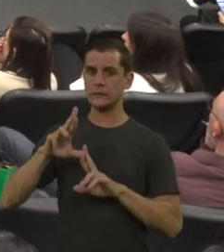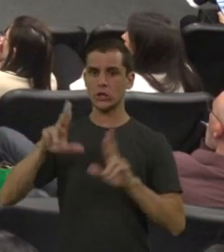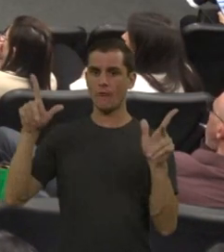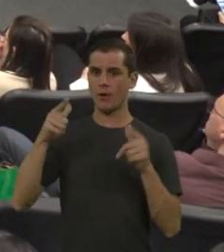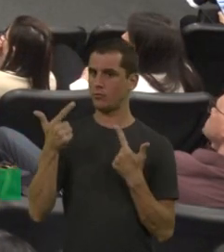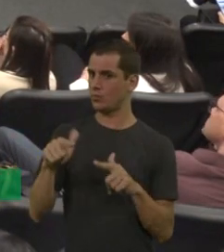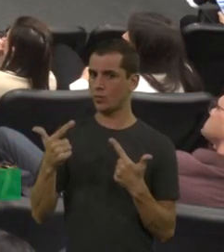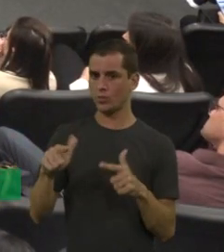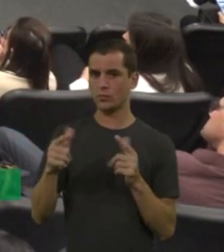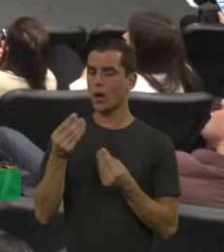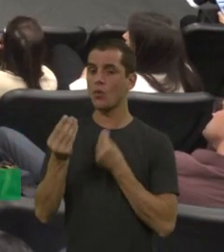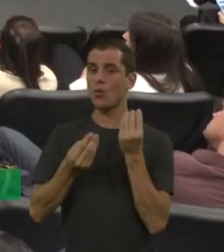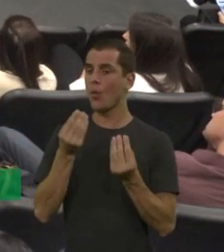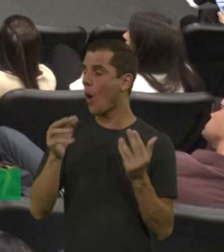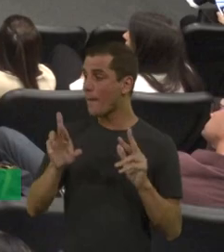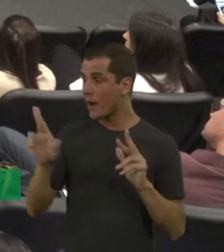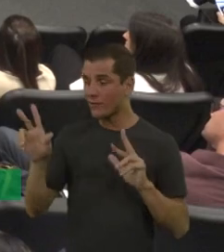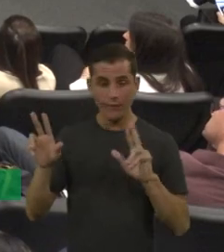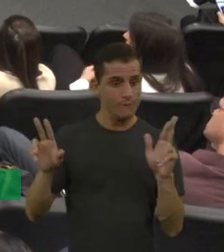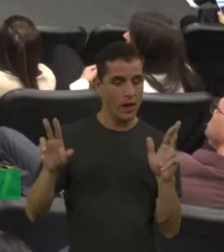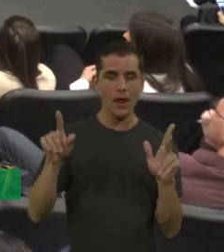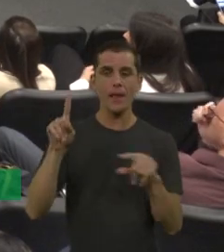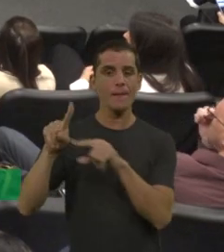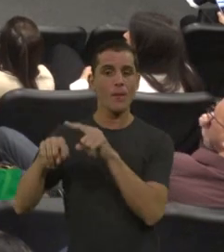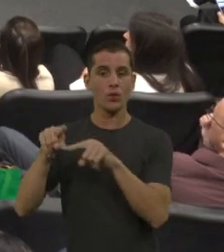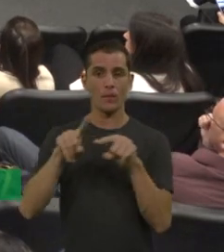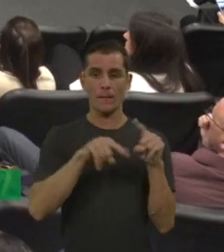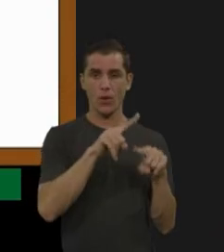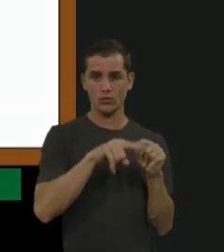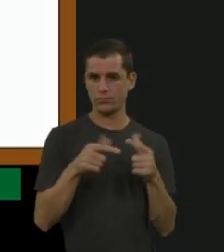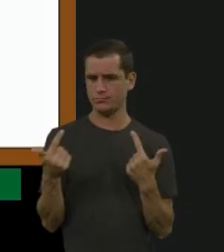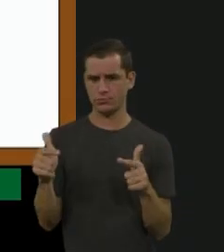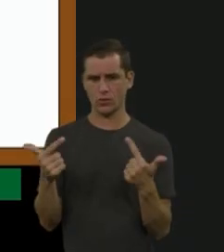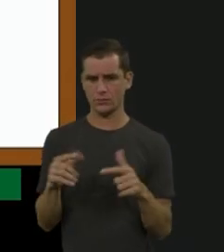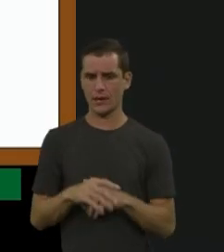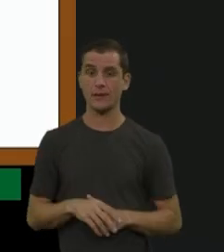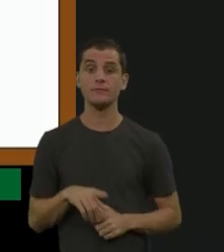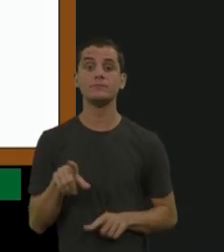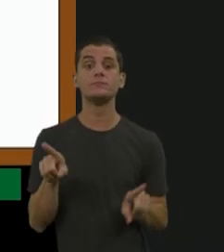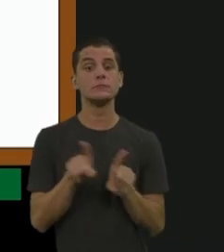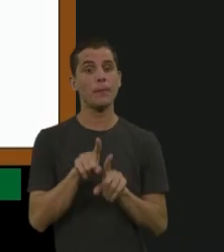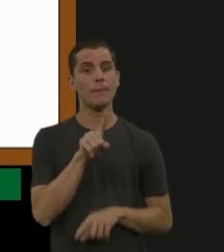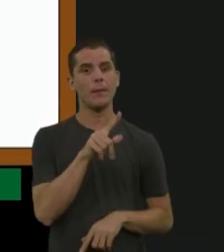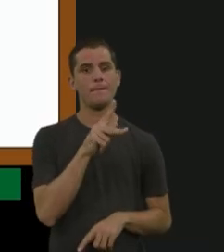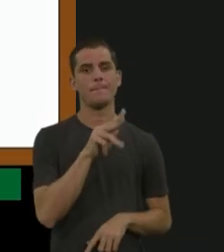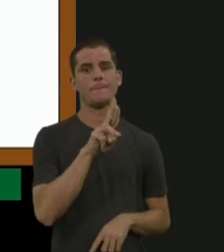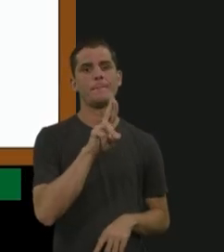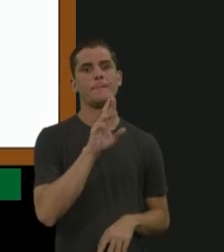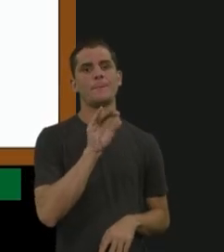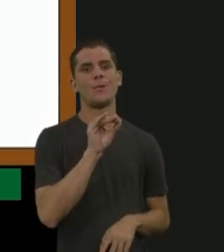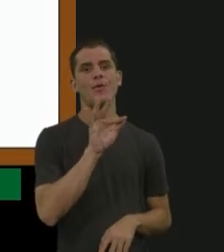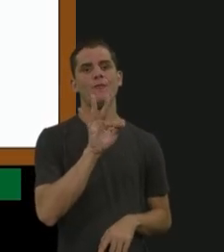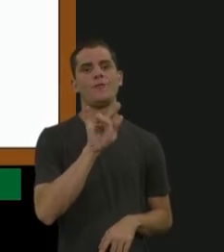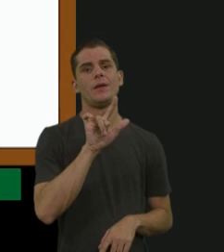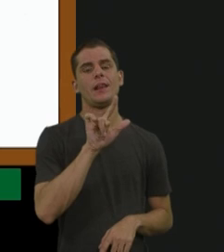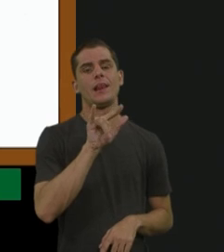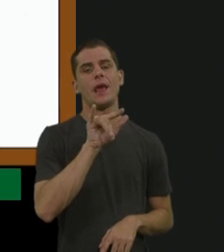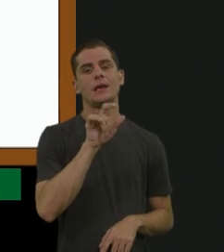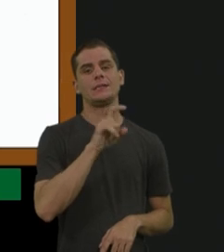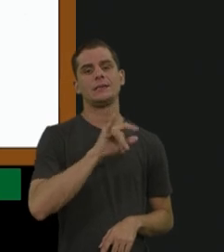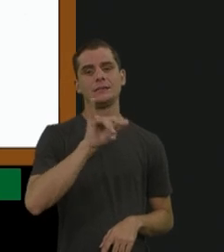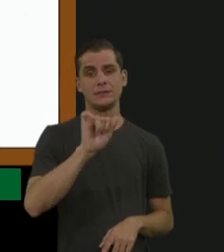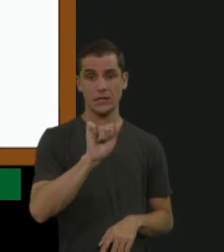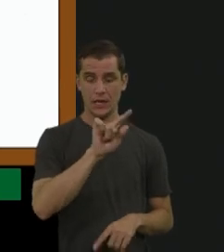entre os dois produtos. A profilaxia, como tem a primária, que é para a criança, tem a secundária, que é quando o